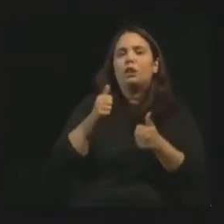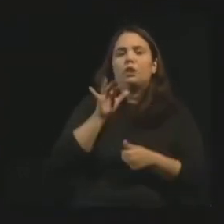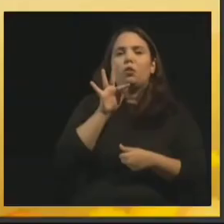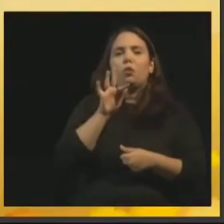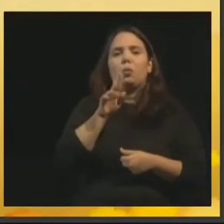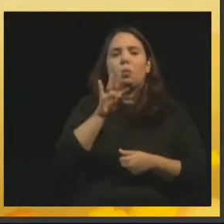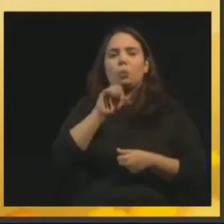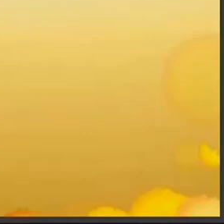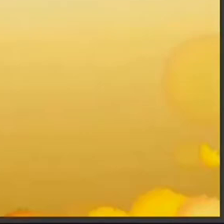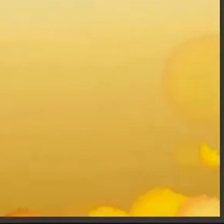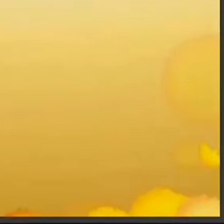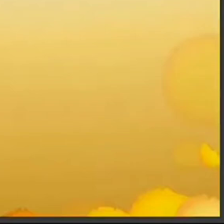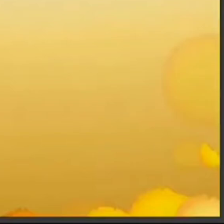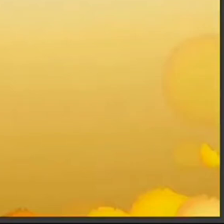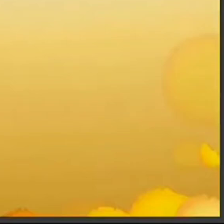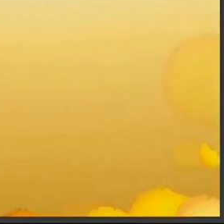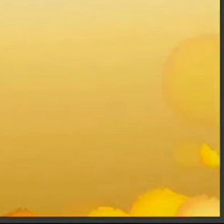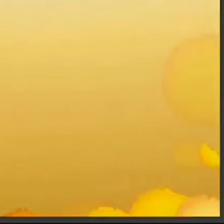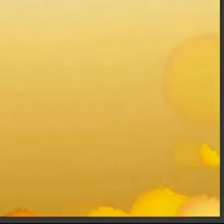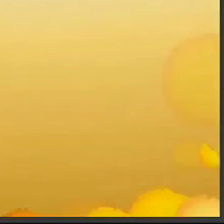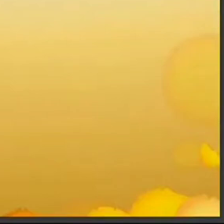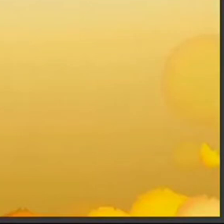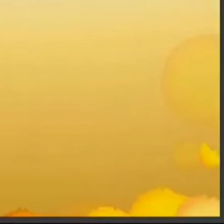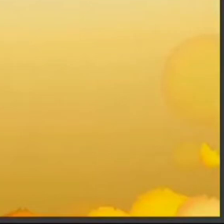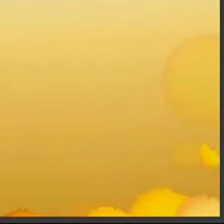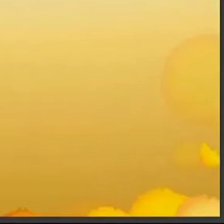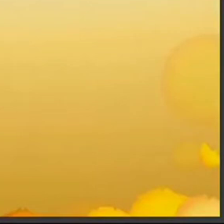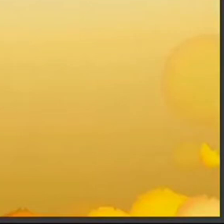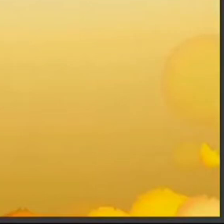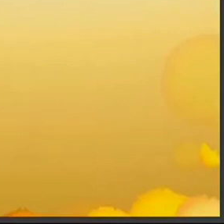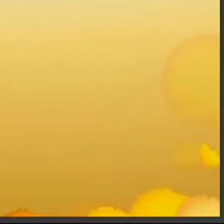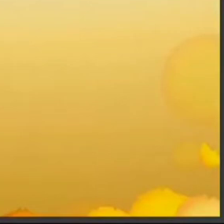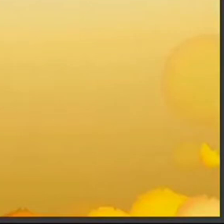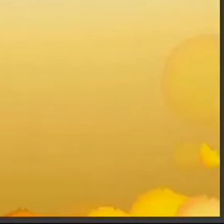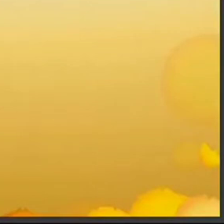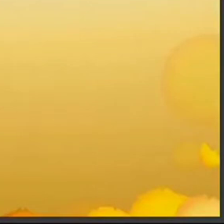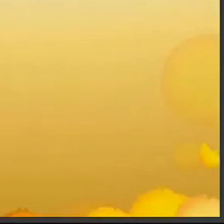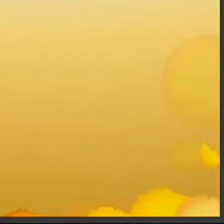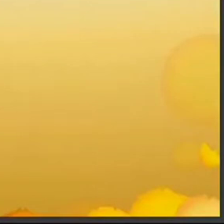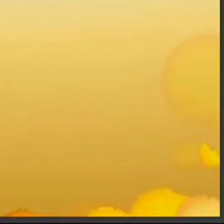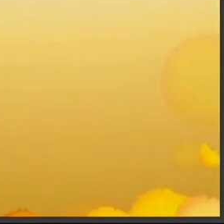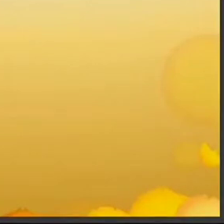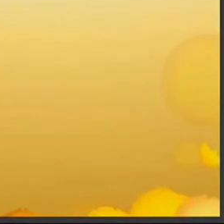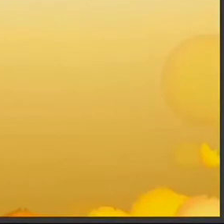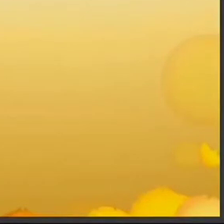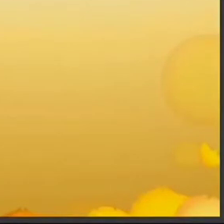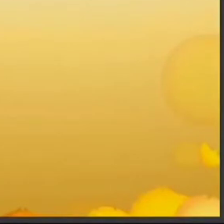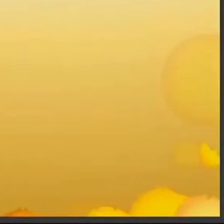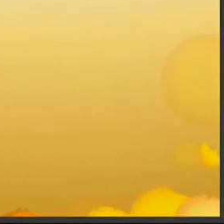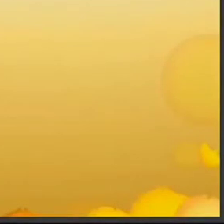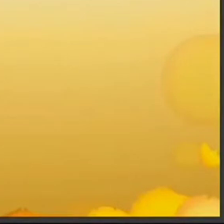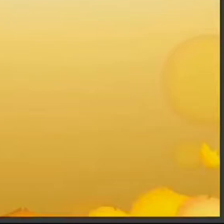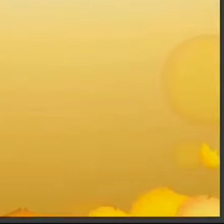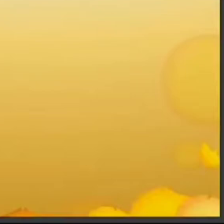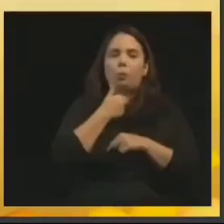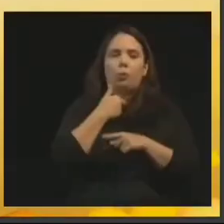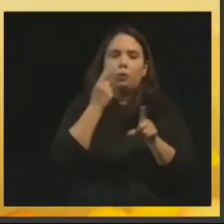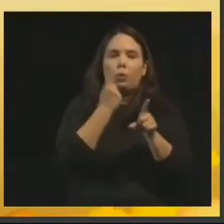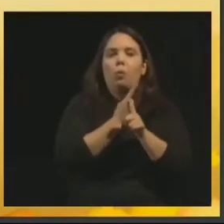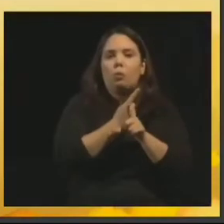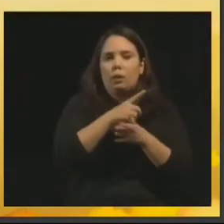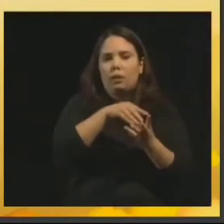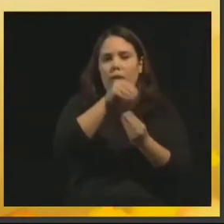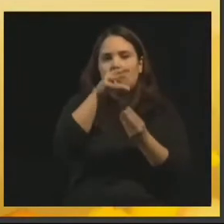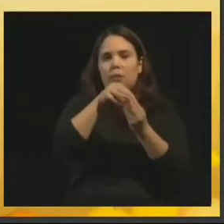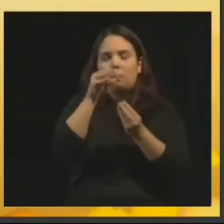de suas atribuições, nenhum ascendente, nenhuma superioridade encontrariam jamais os Espíritos enganadores. Do onde